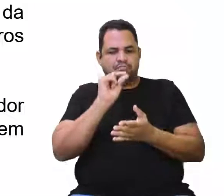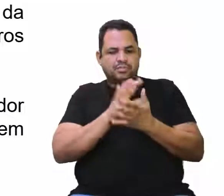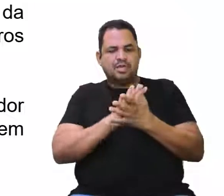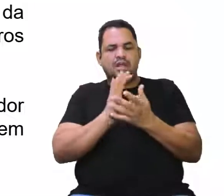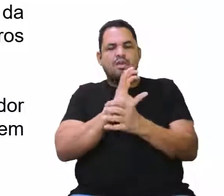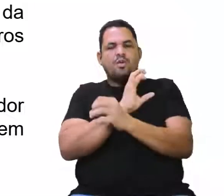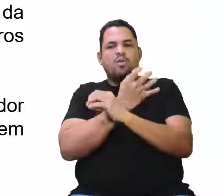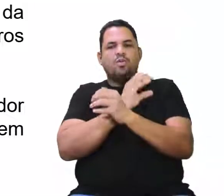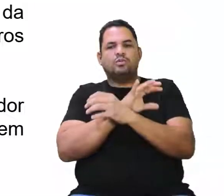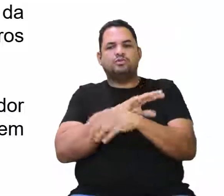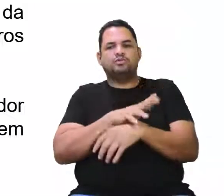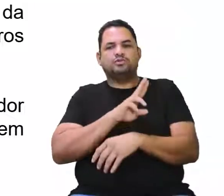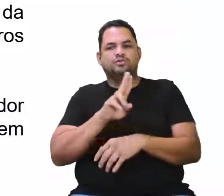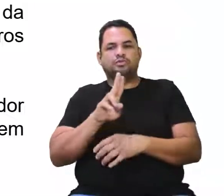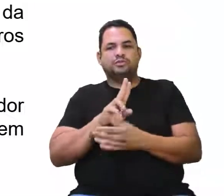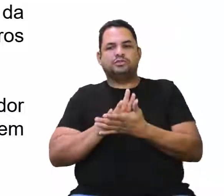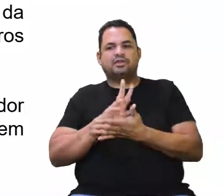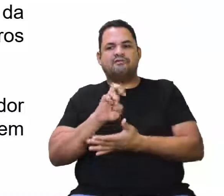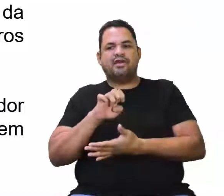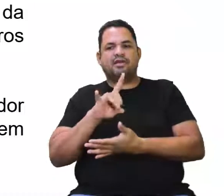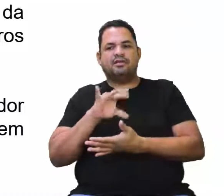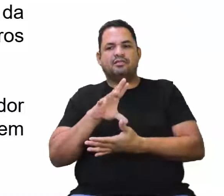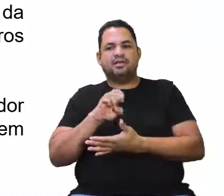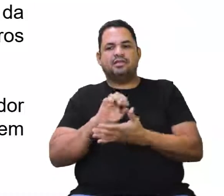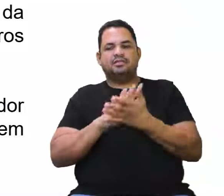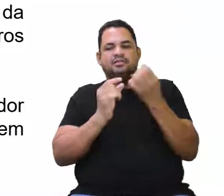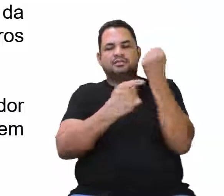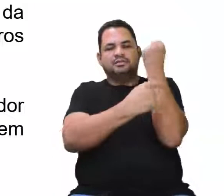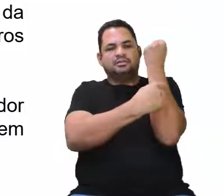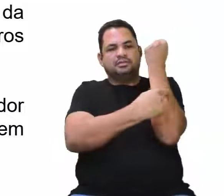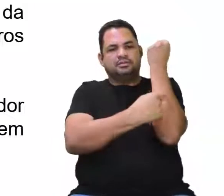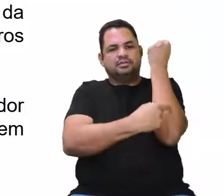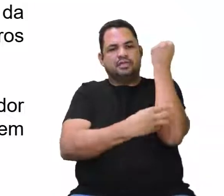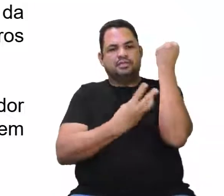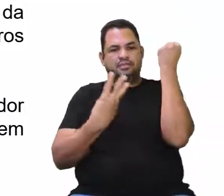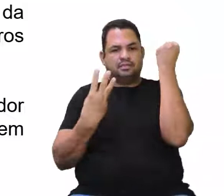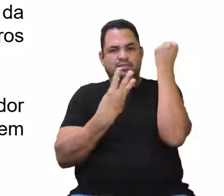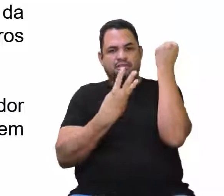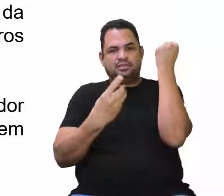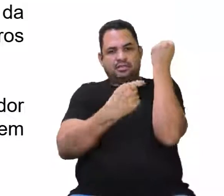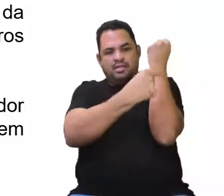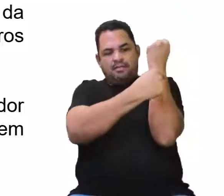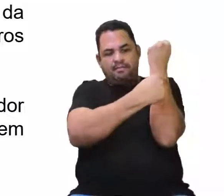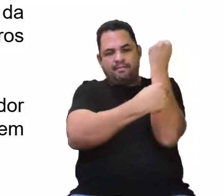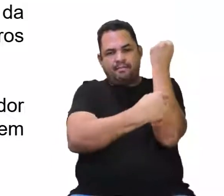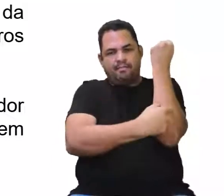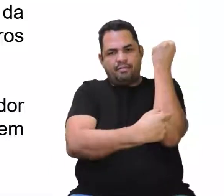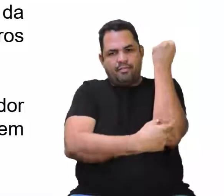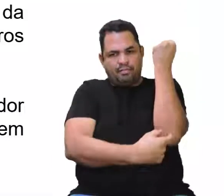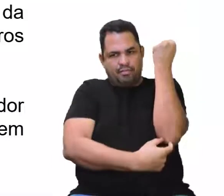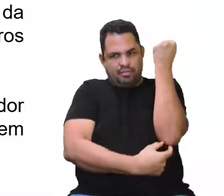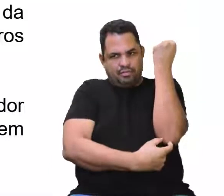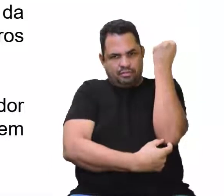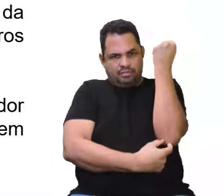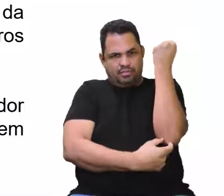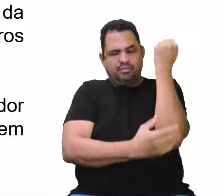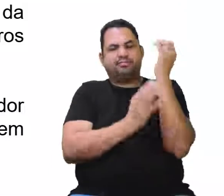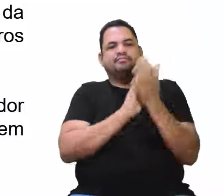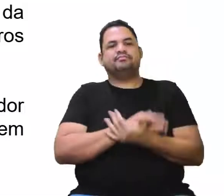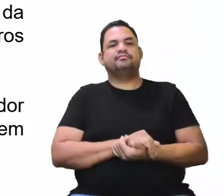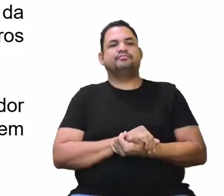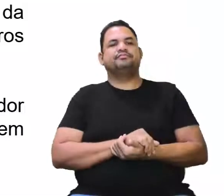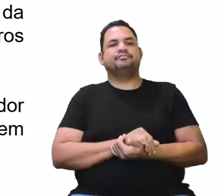chamados de vértebras. Ao todo, são 33 vértebras situadas umas sobre as outras,